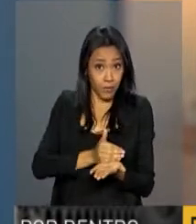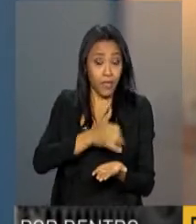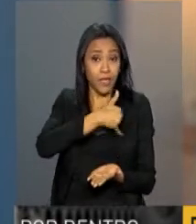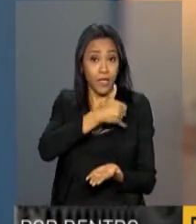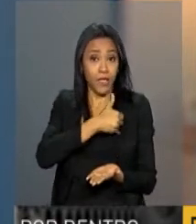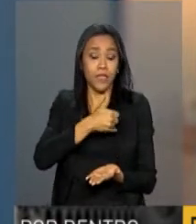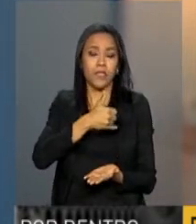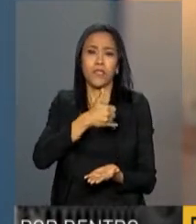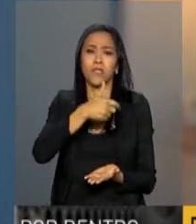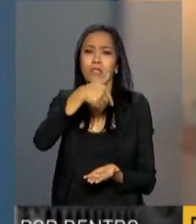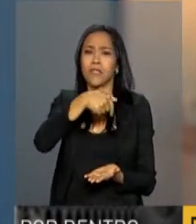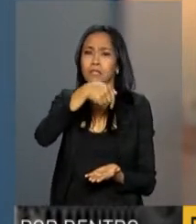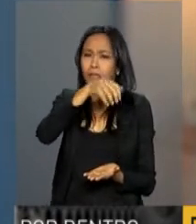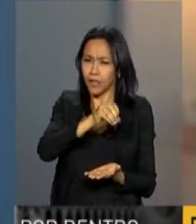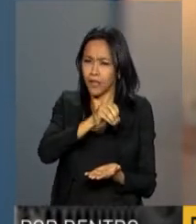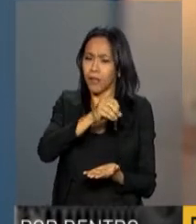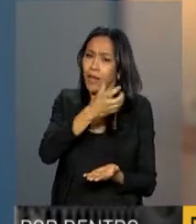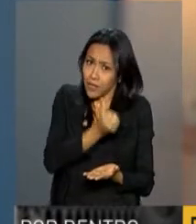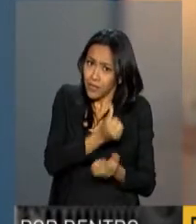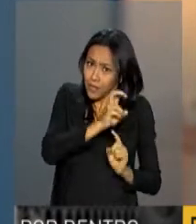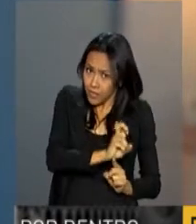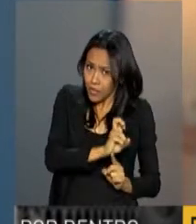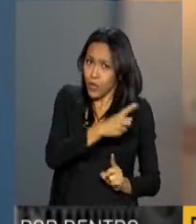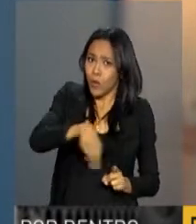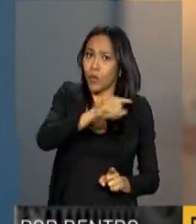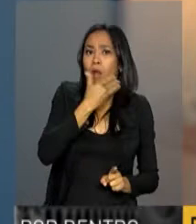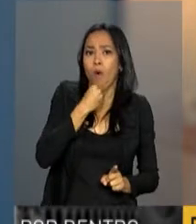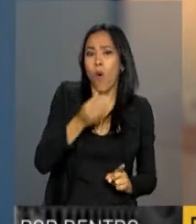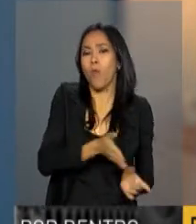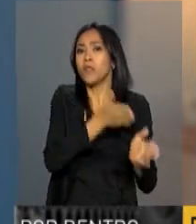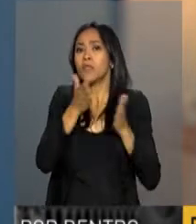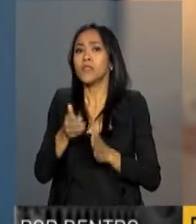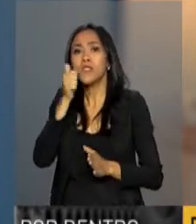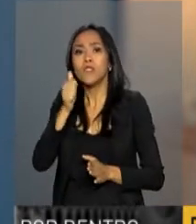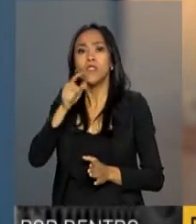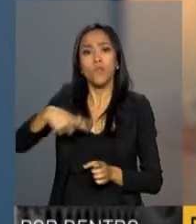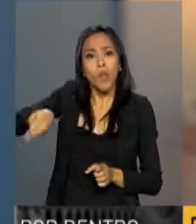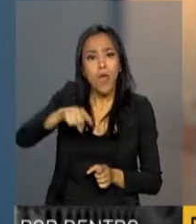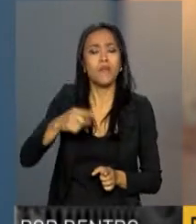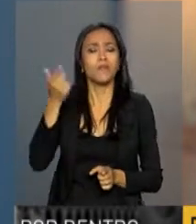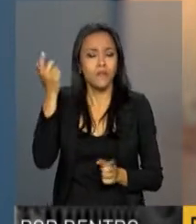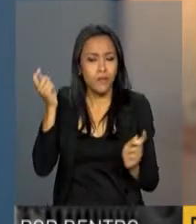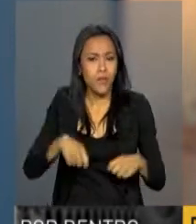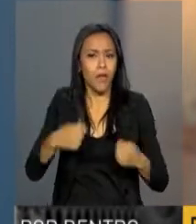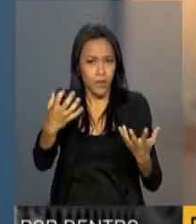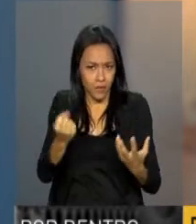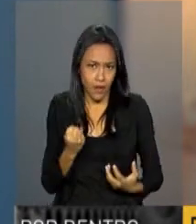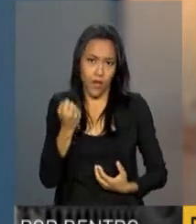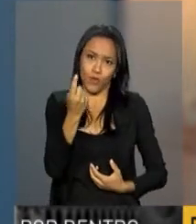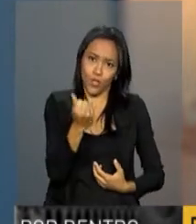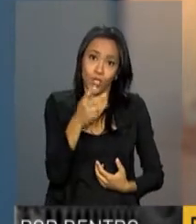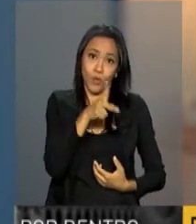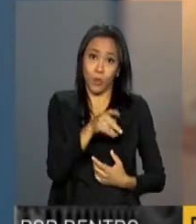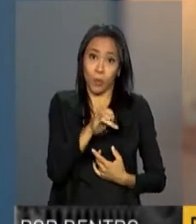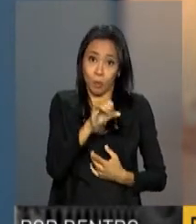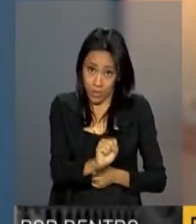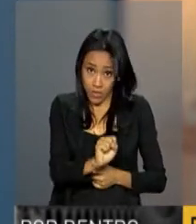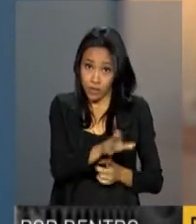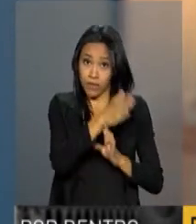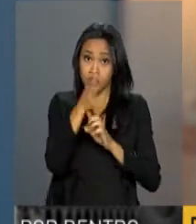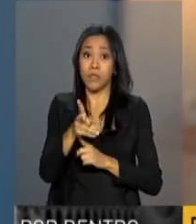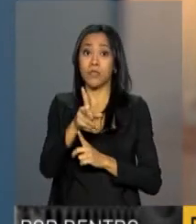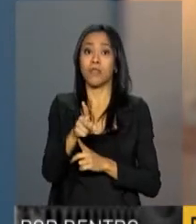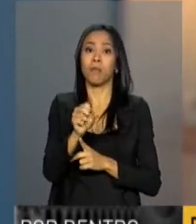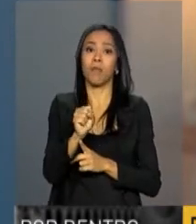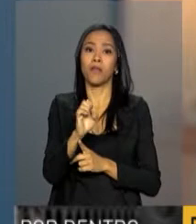anos para 65 anos para homens e mulheres poderão fazer o saque do PIS-PASEP a partir